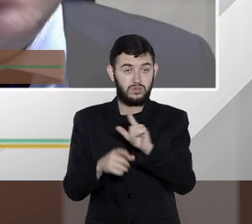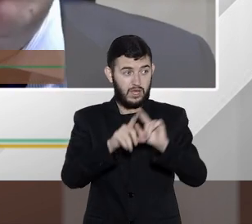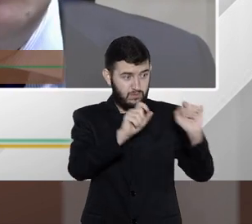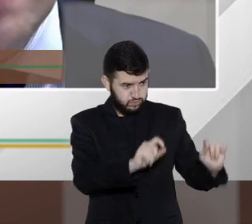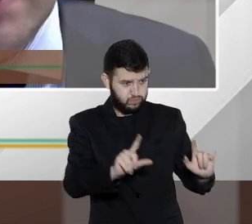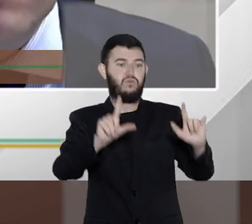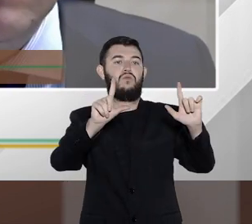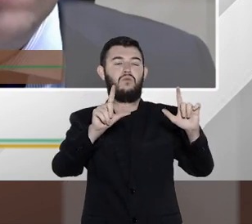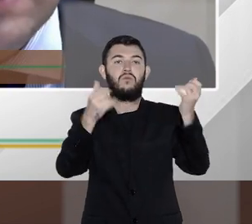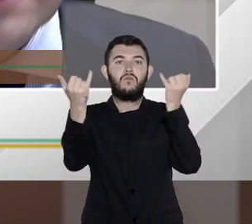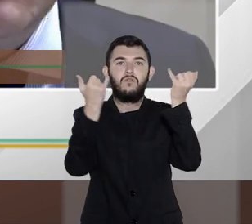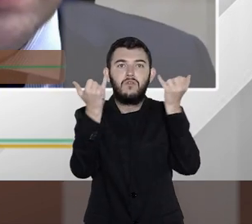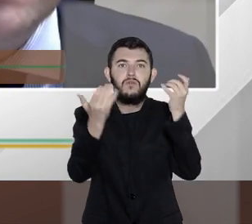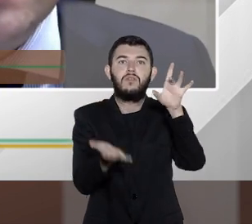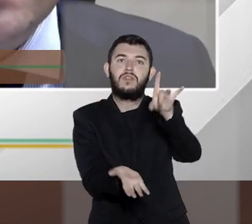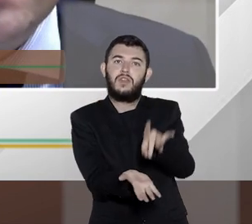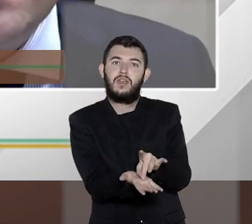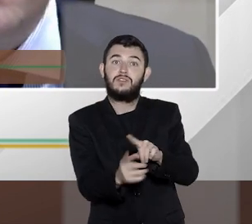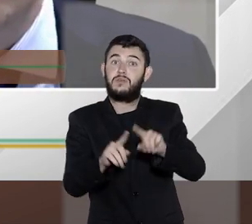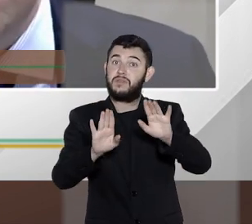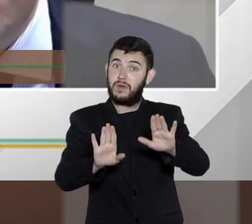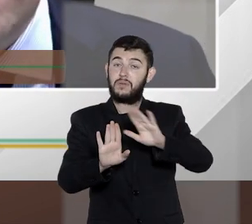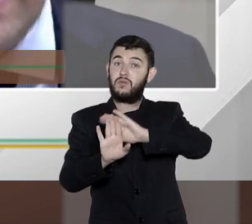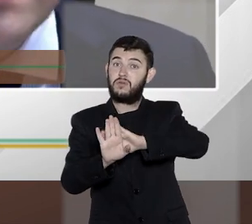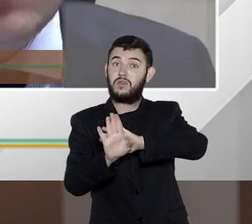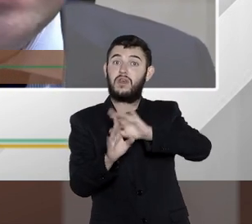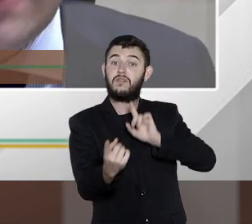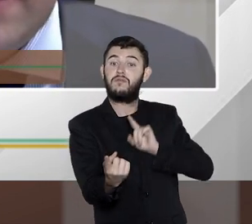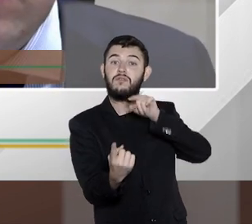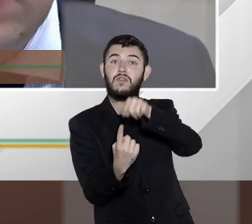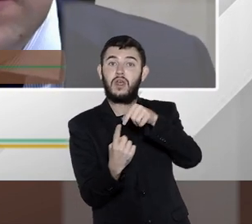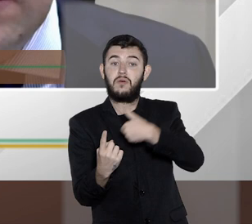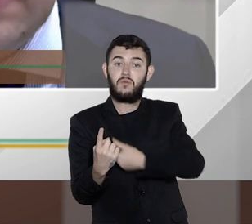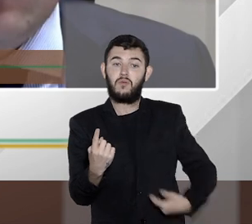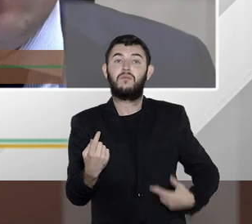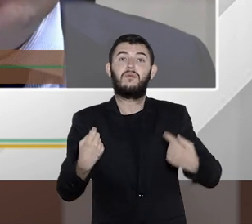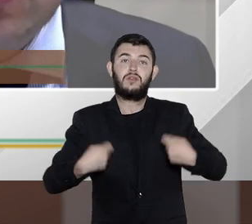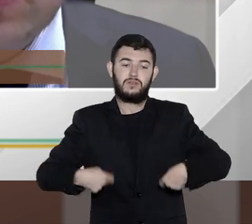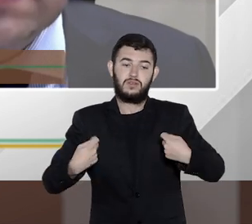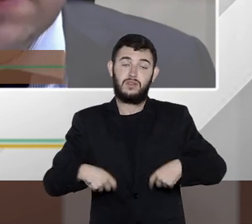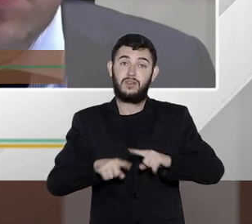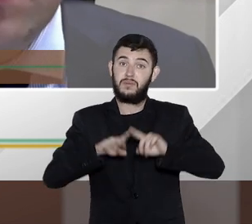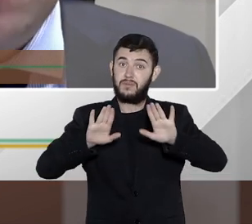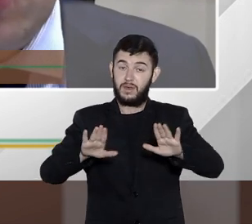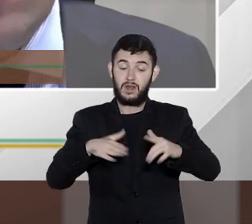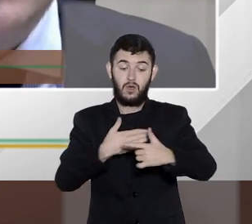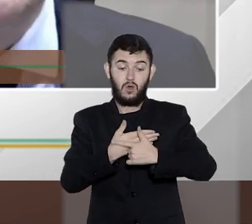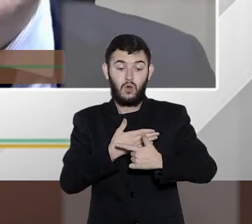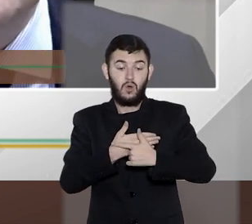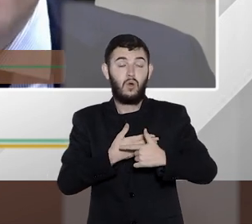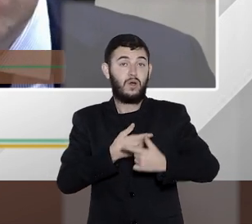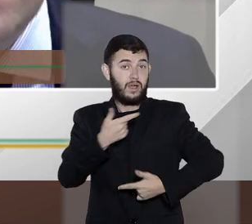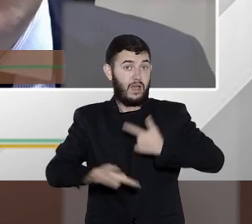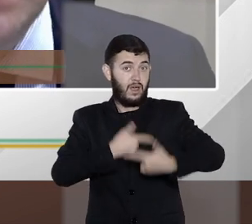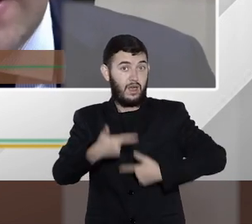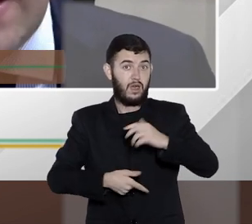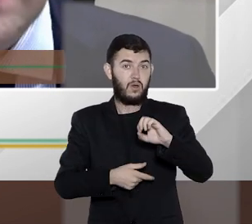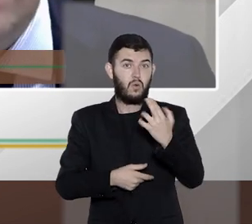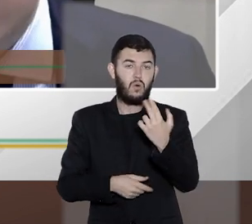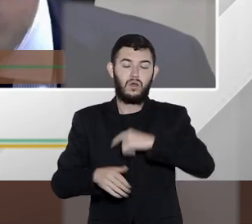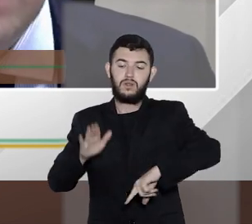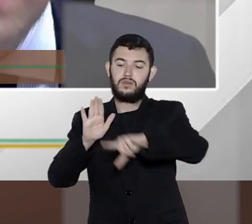uma finalidade pública. E essa finalidade tem que ser justificada no encargo que a Constituição ou a legislação